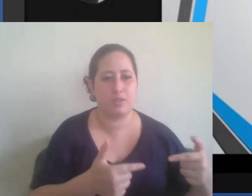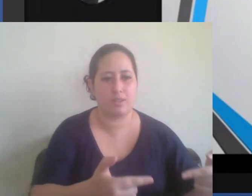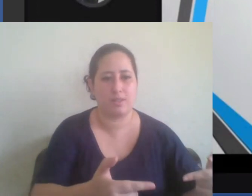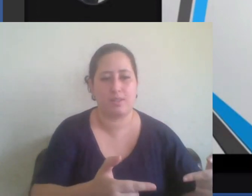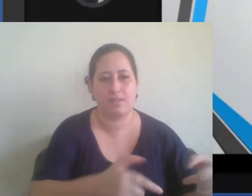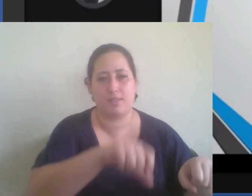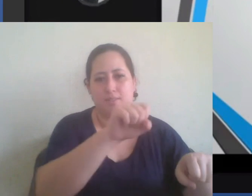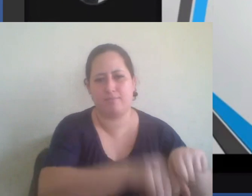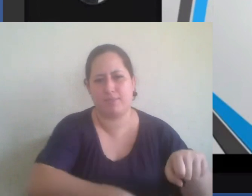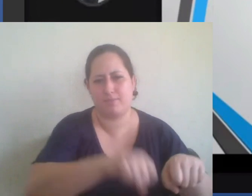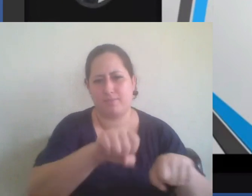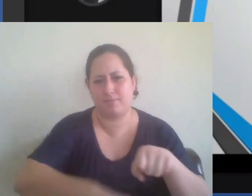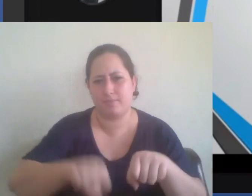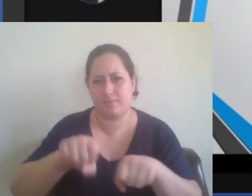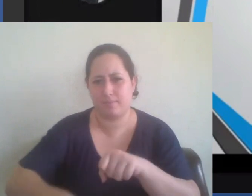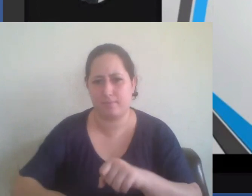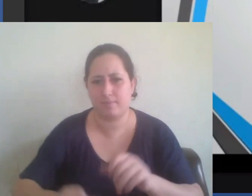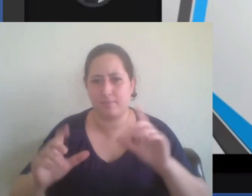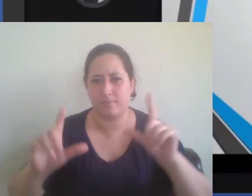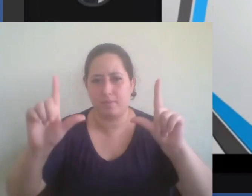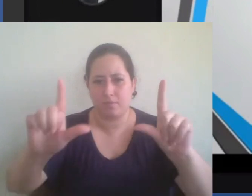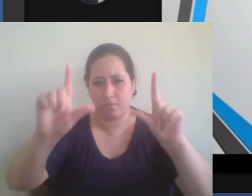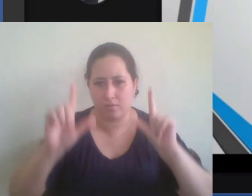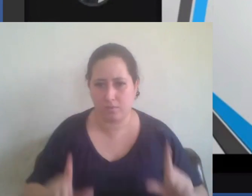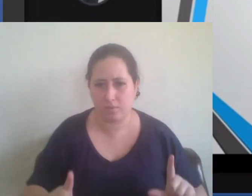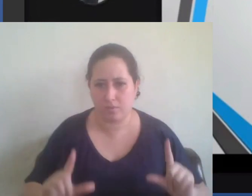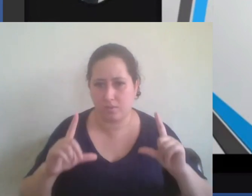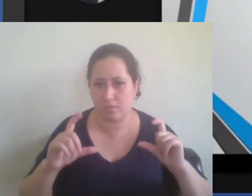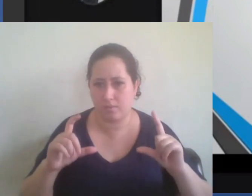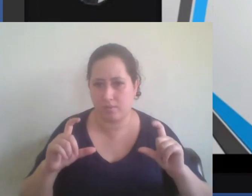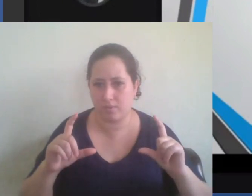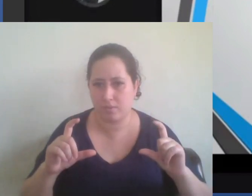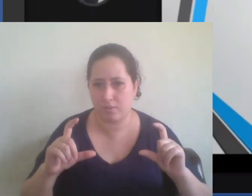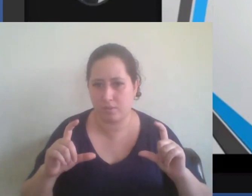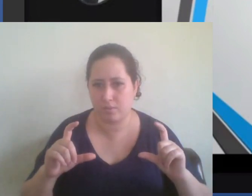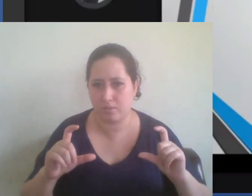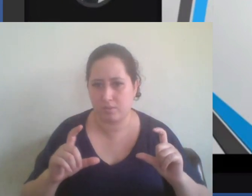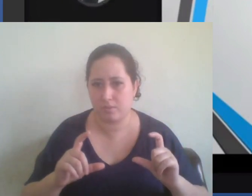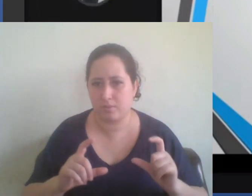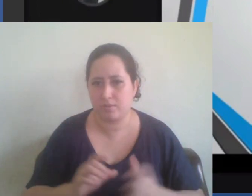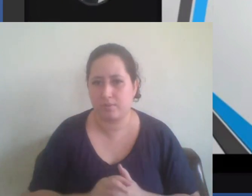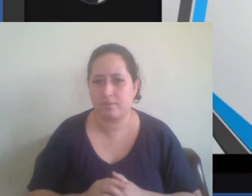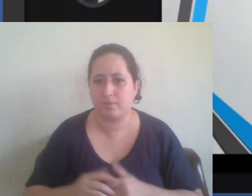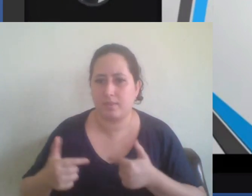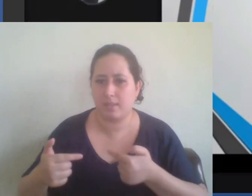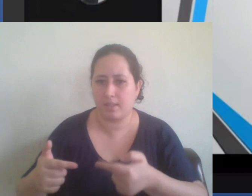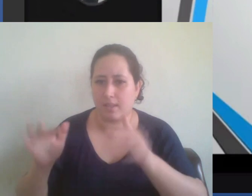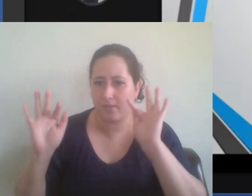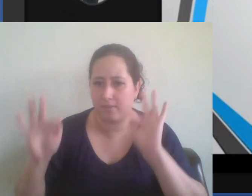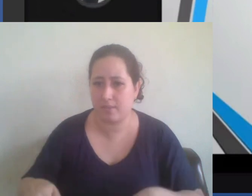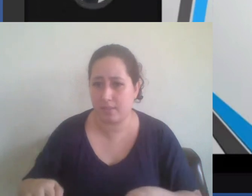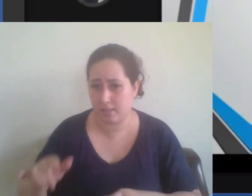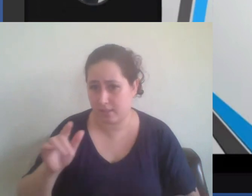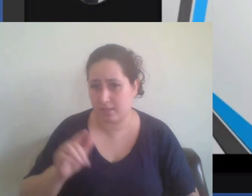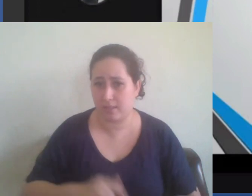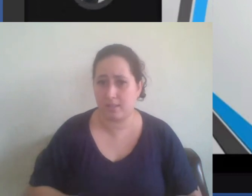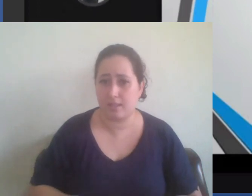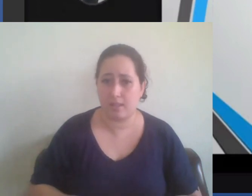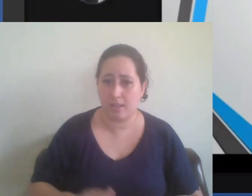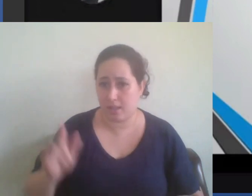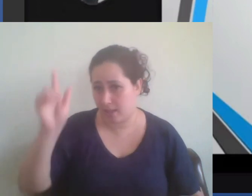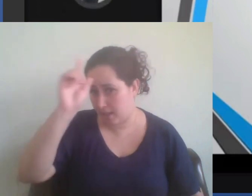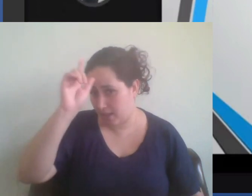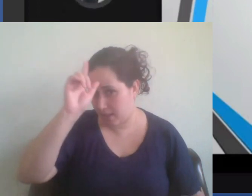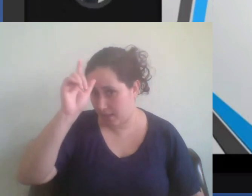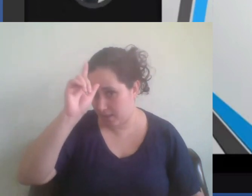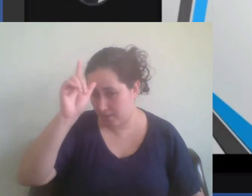na foto embaixo são no final da guerra quando a Alemanha é ocupada pela União Soviética não